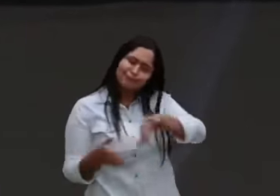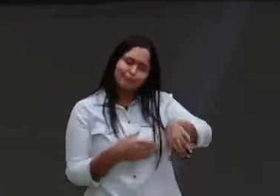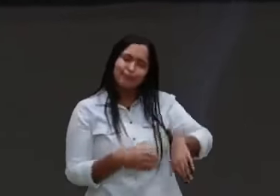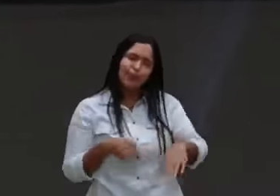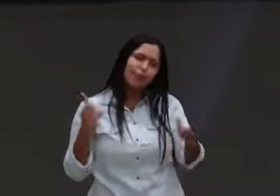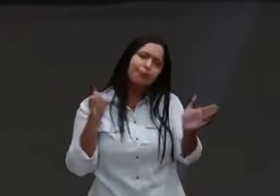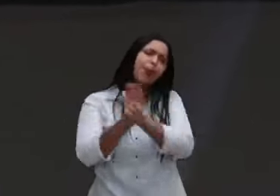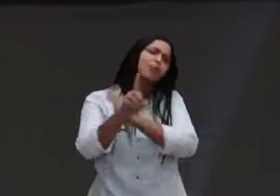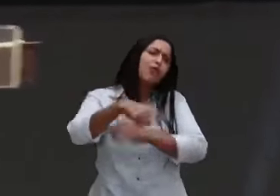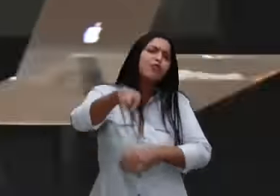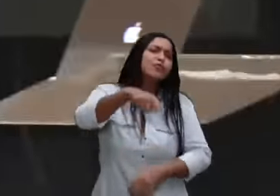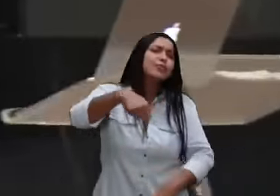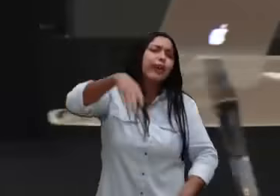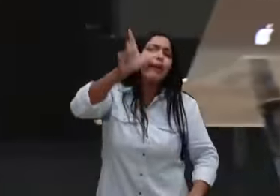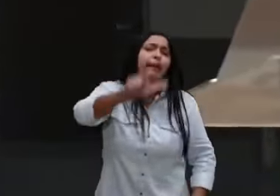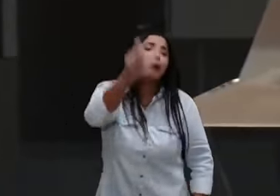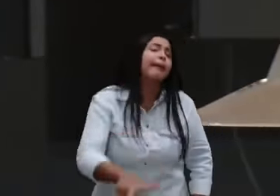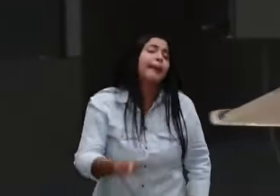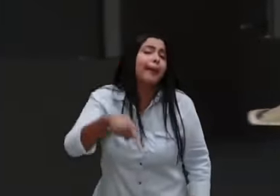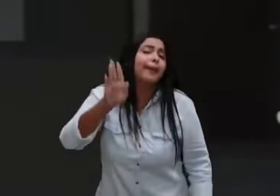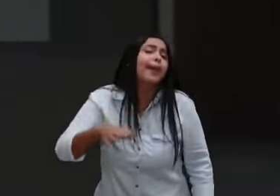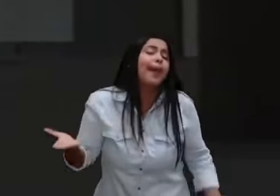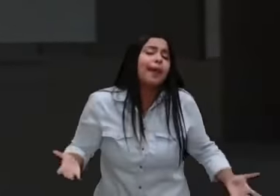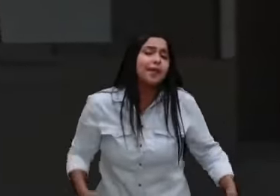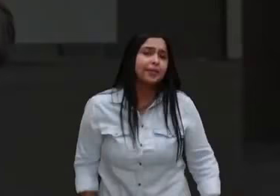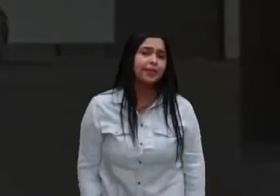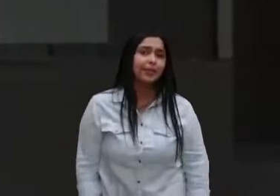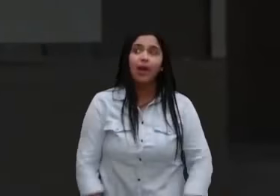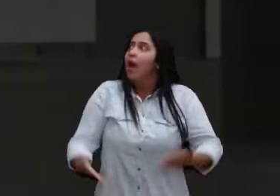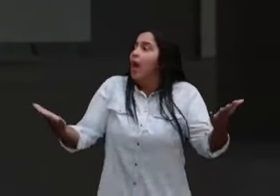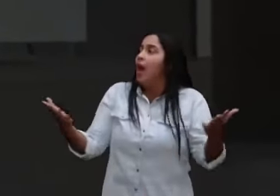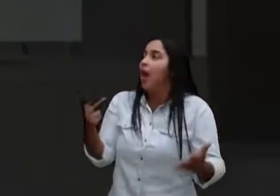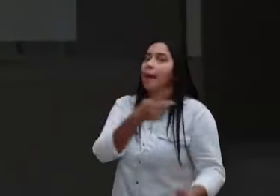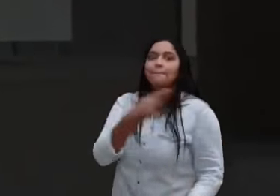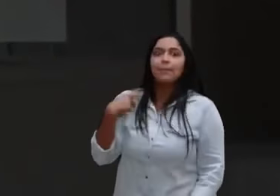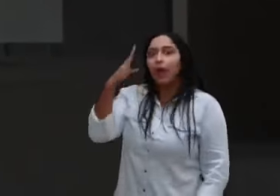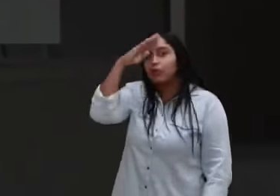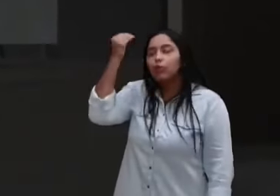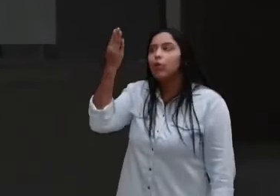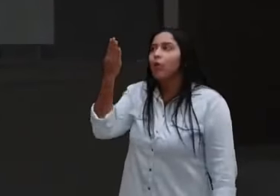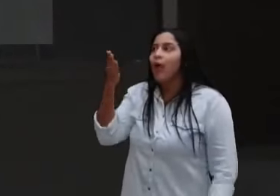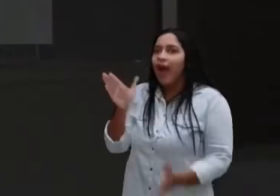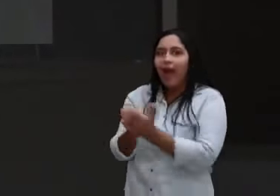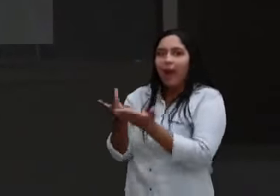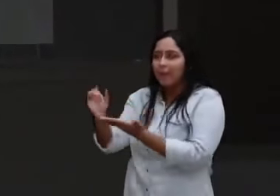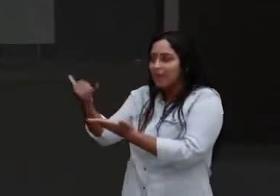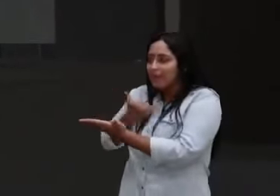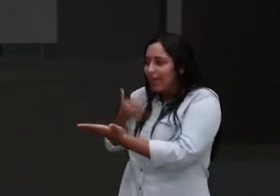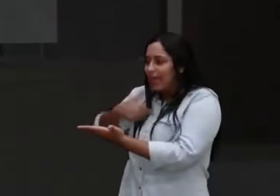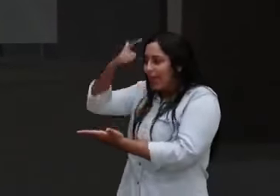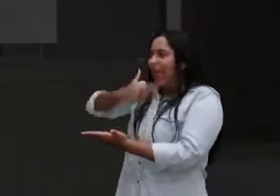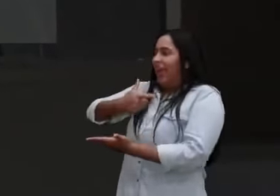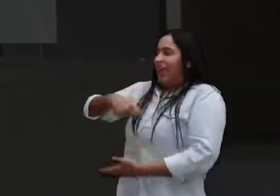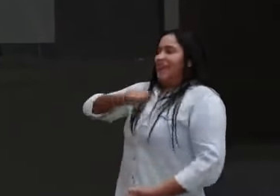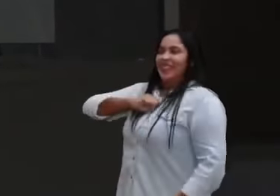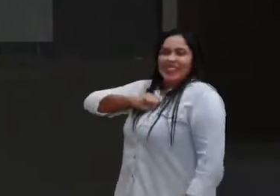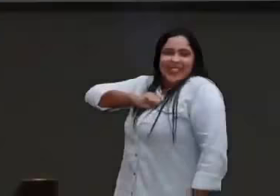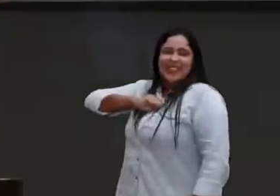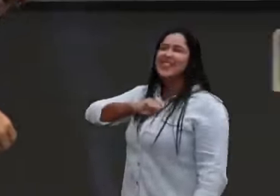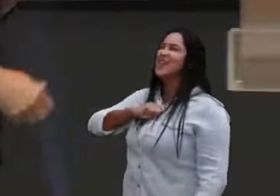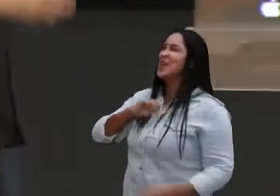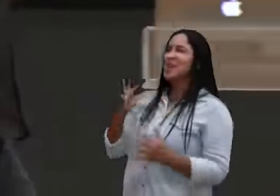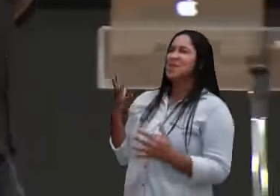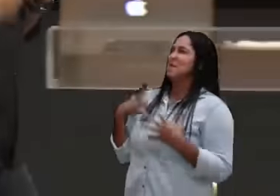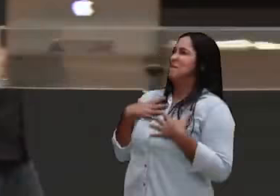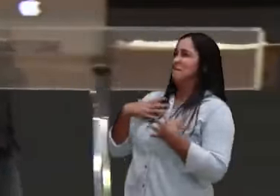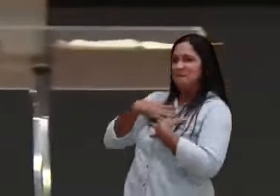Ué, pastor, a Bíblia diz que eu sou a menina dos olhos de Deus? A Bíblia diz que eu sou a coroa da criação? Bíblia diz que eu sou um